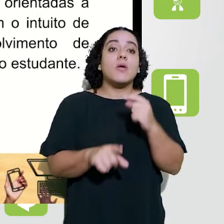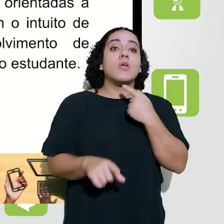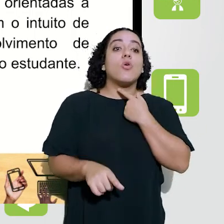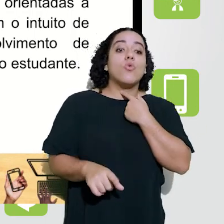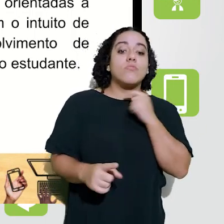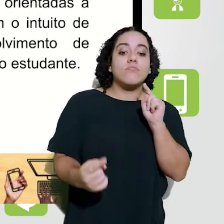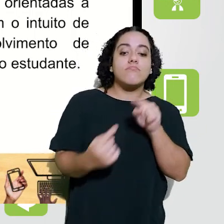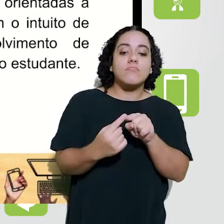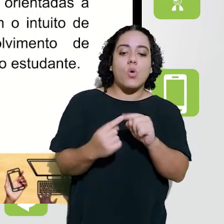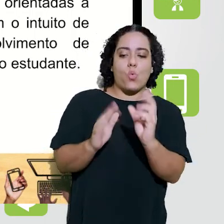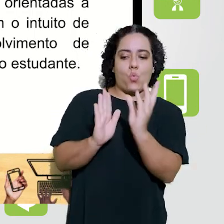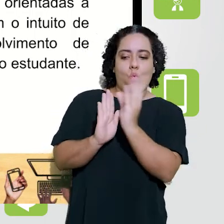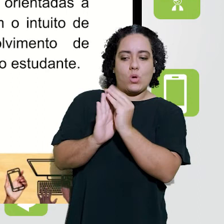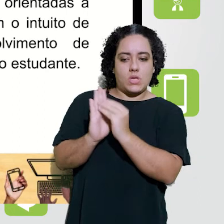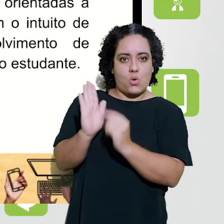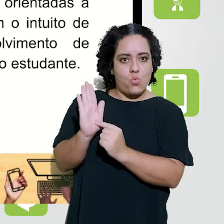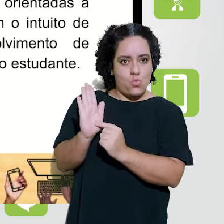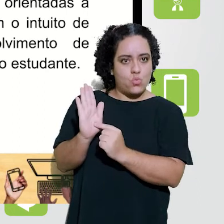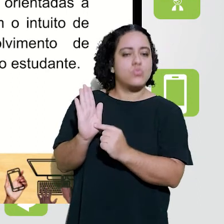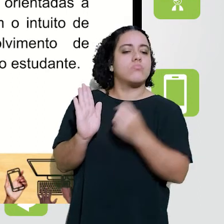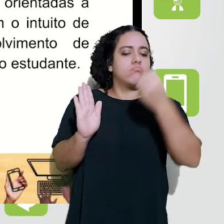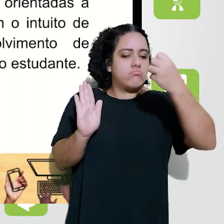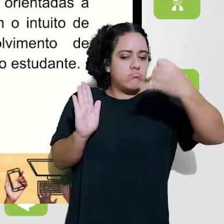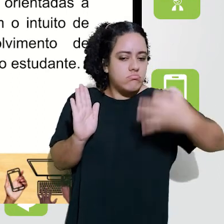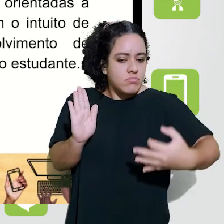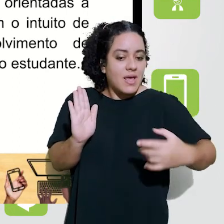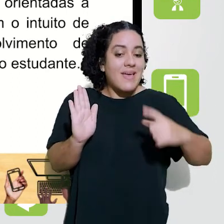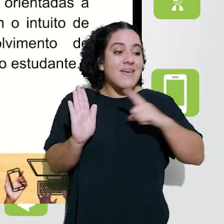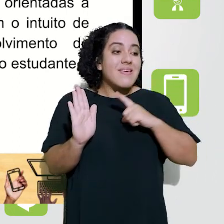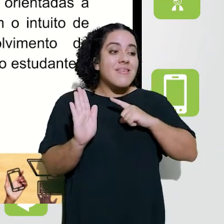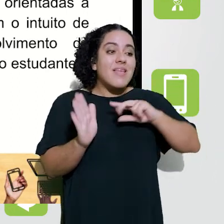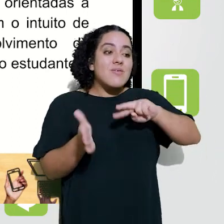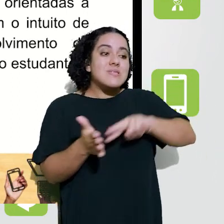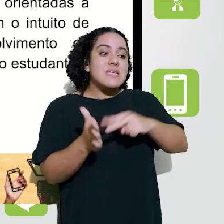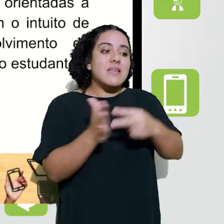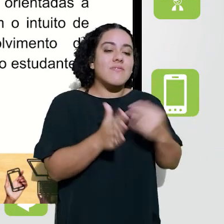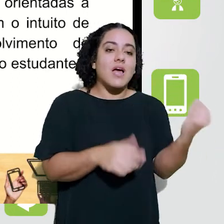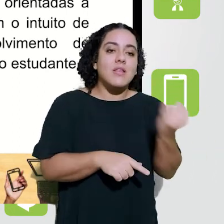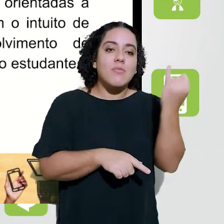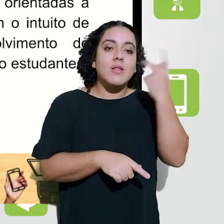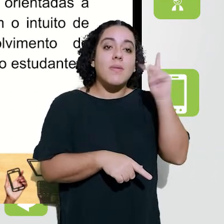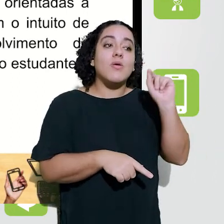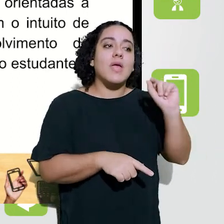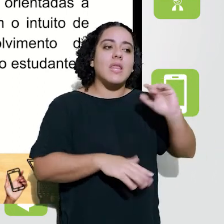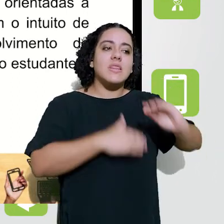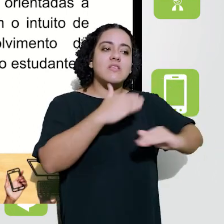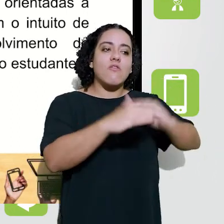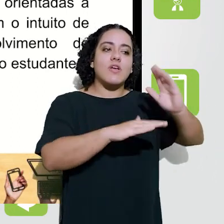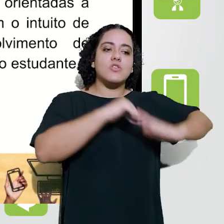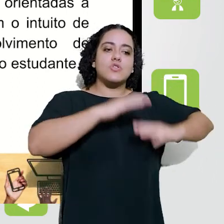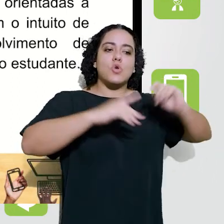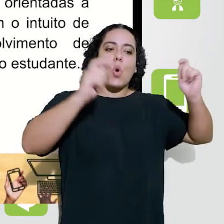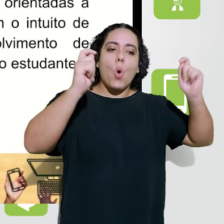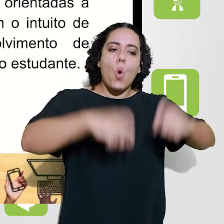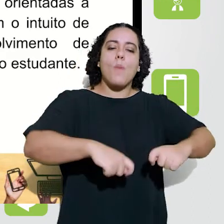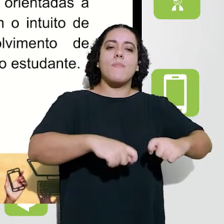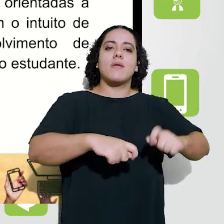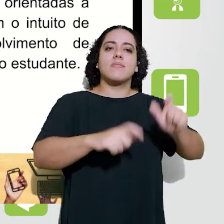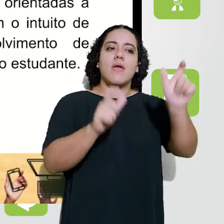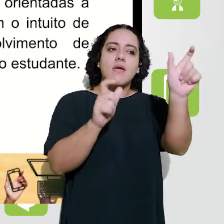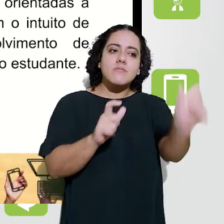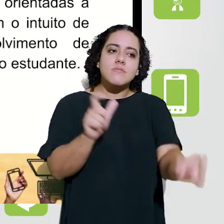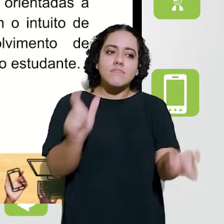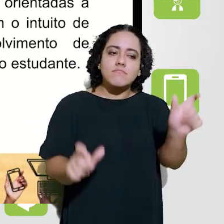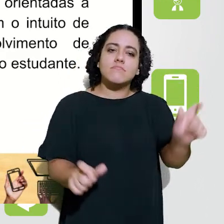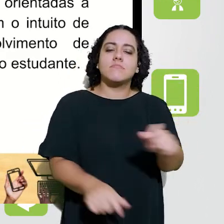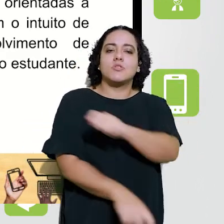realidade, com o intuito de aplicar conteúdos efetivamente significativos para o desenvolvimento de